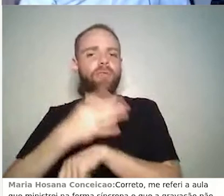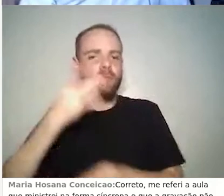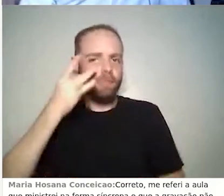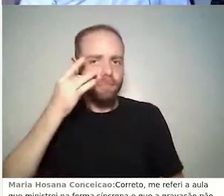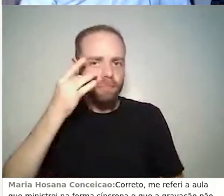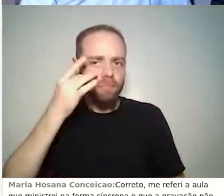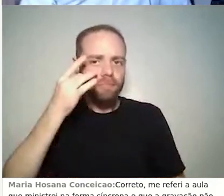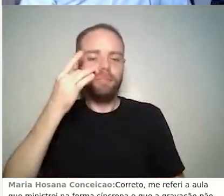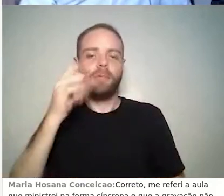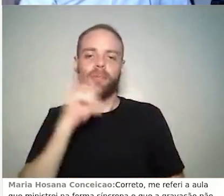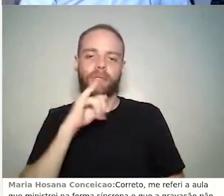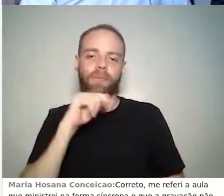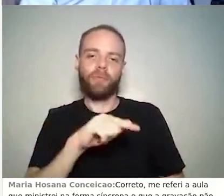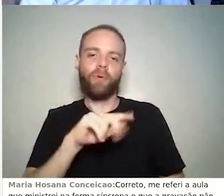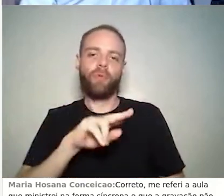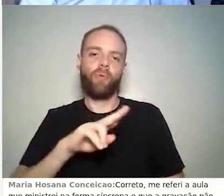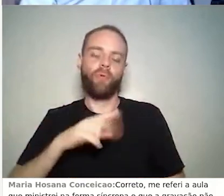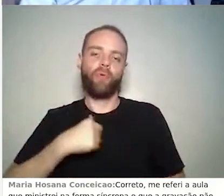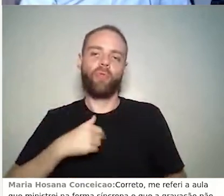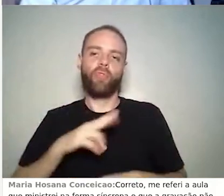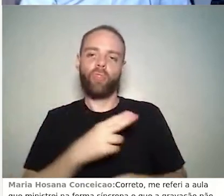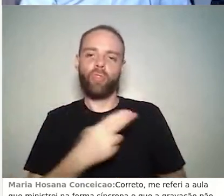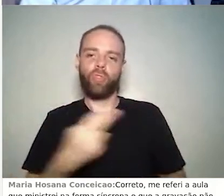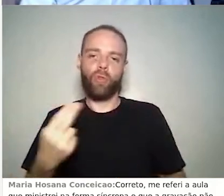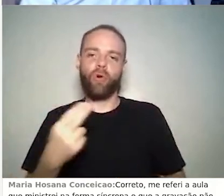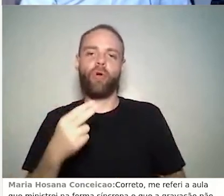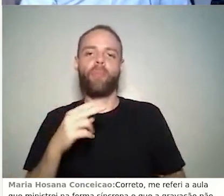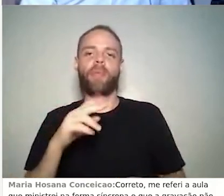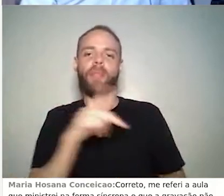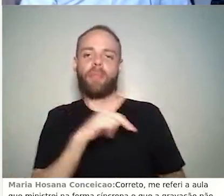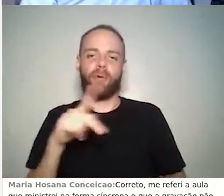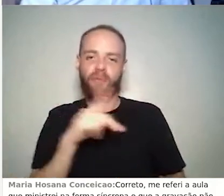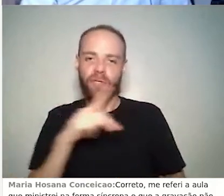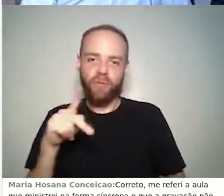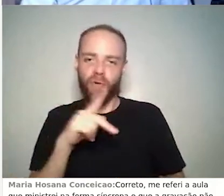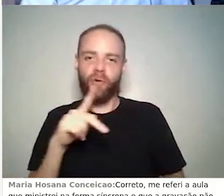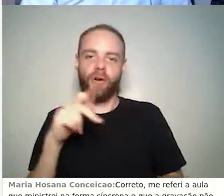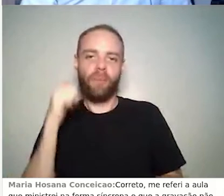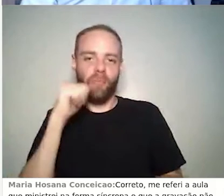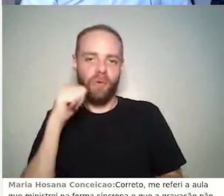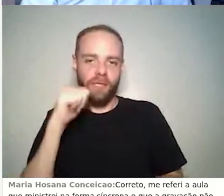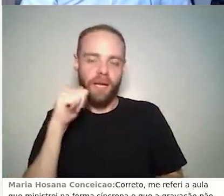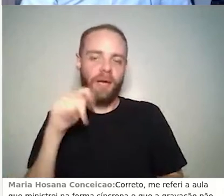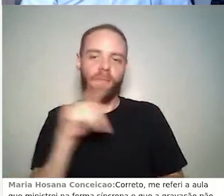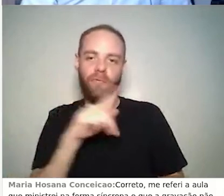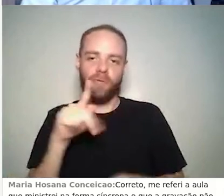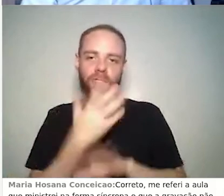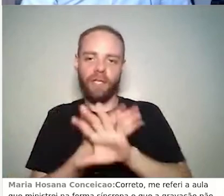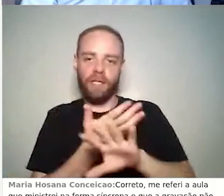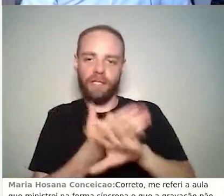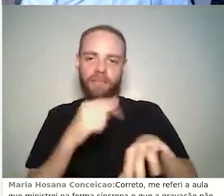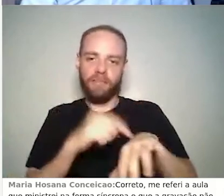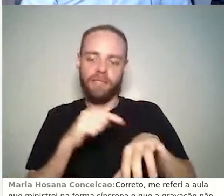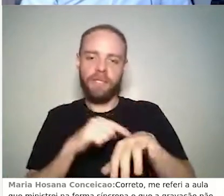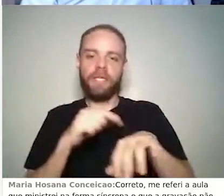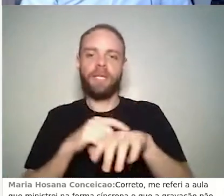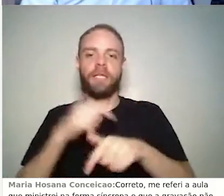professora, que está ativa, está trabalhando, mas eu consigo